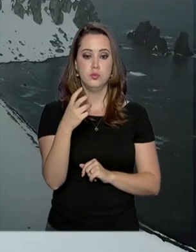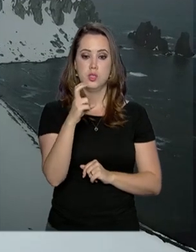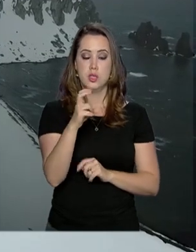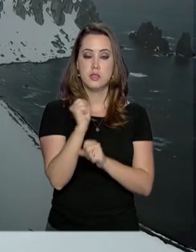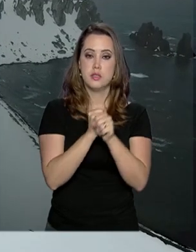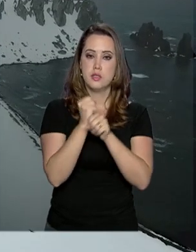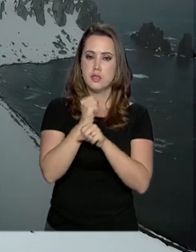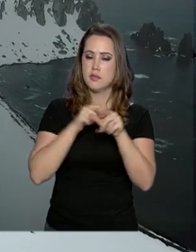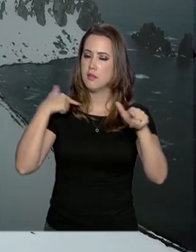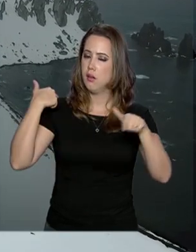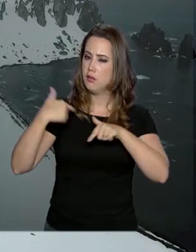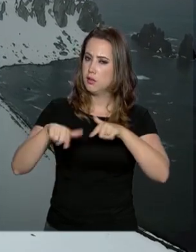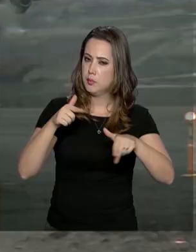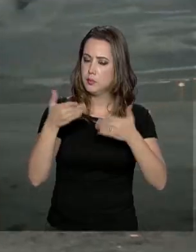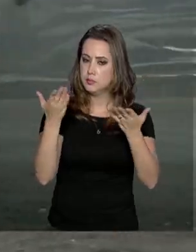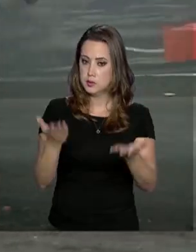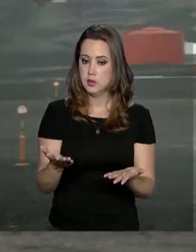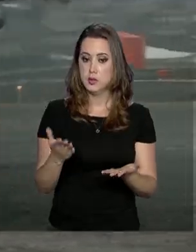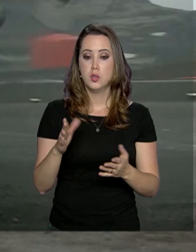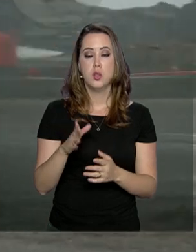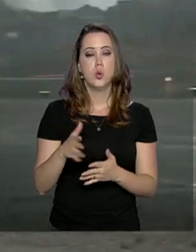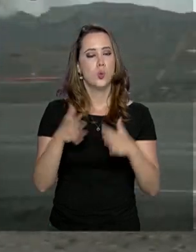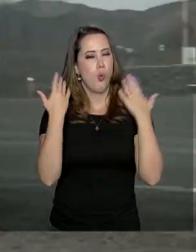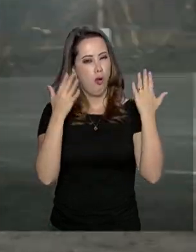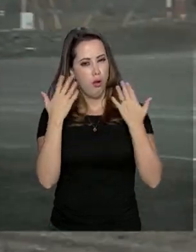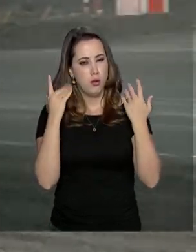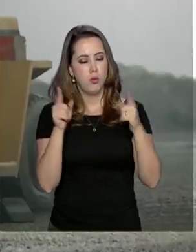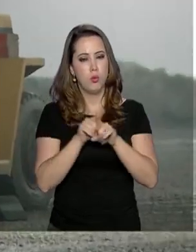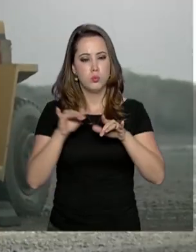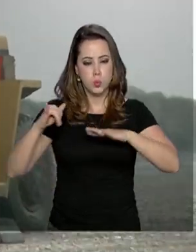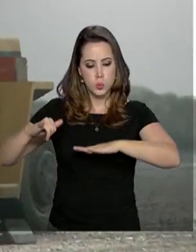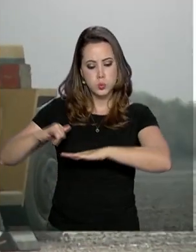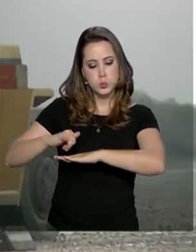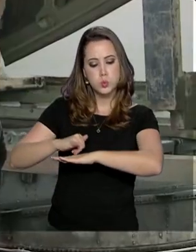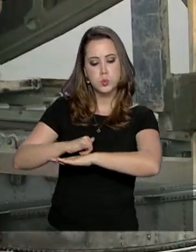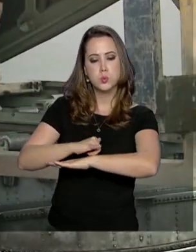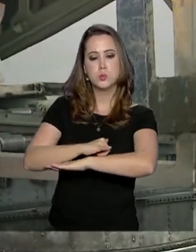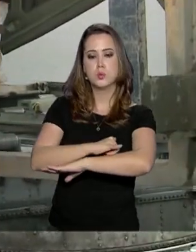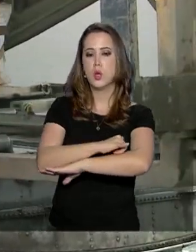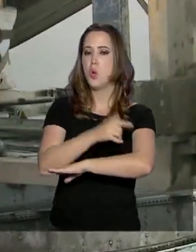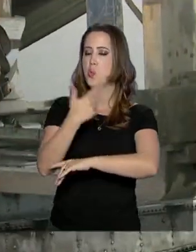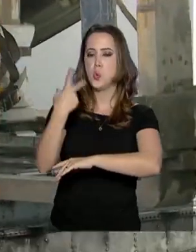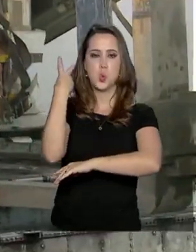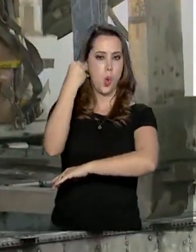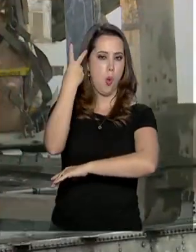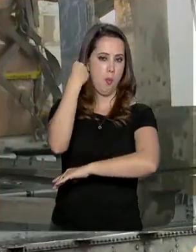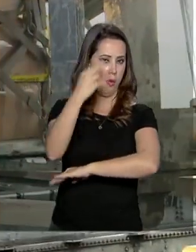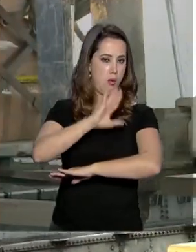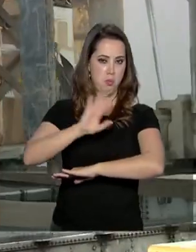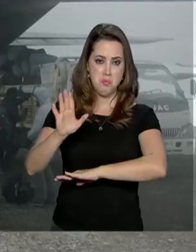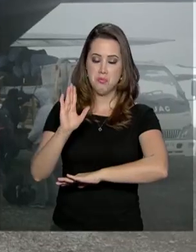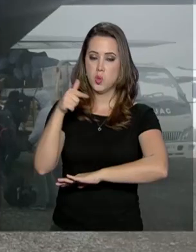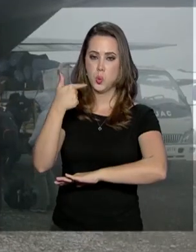anos nesta atividade. No verão, a aeronave pousa normalmente na Ilha Rei Jorge, onde fica a Estação